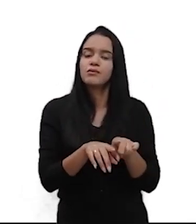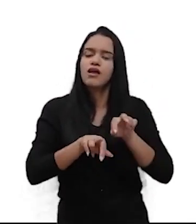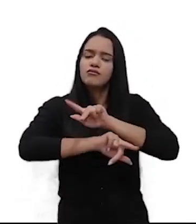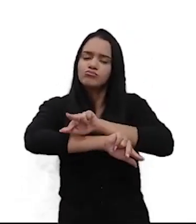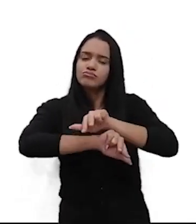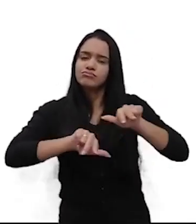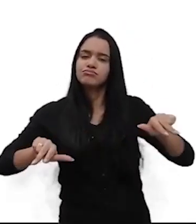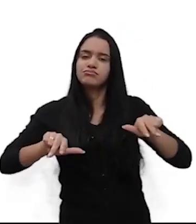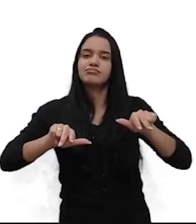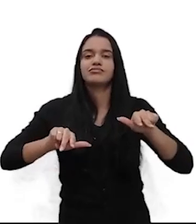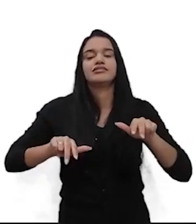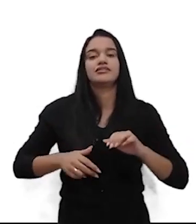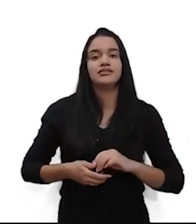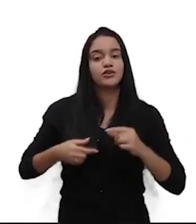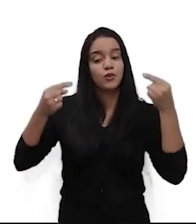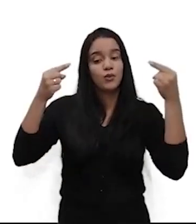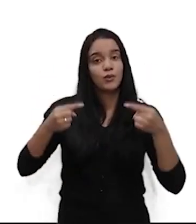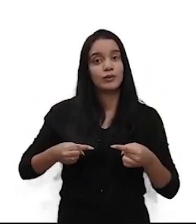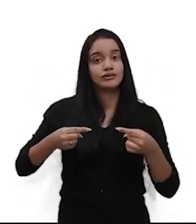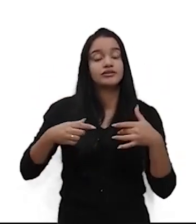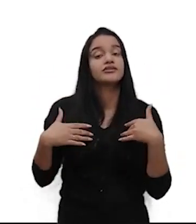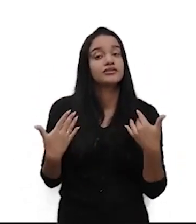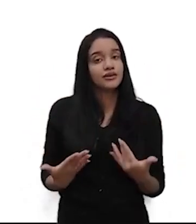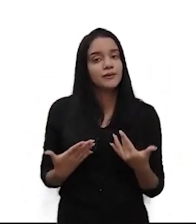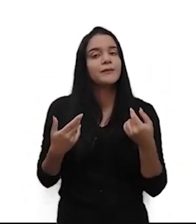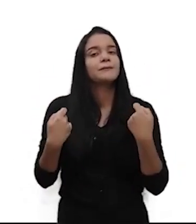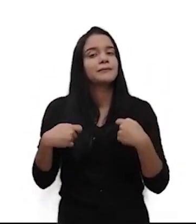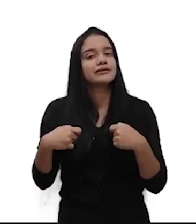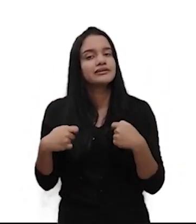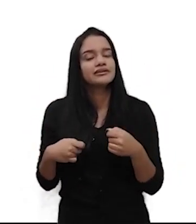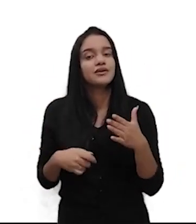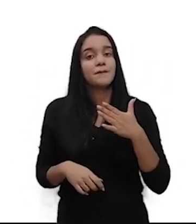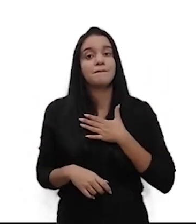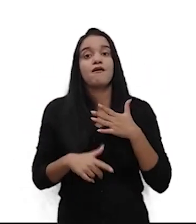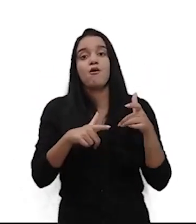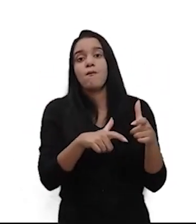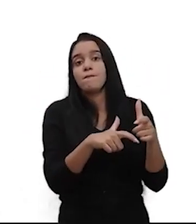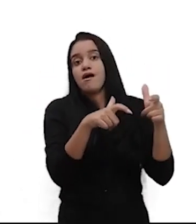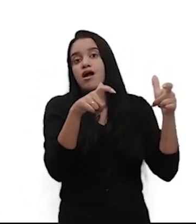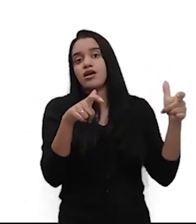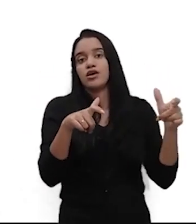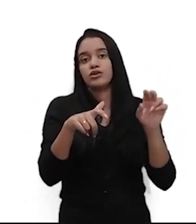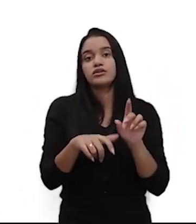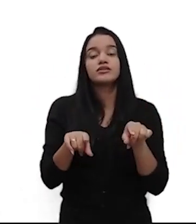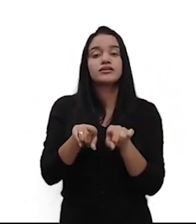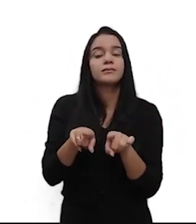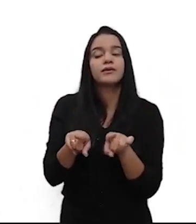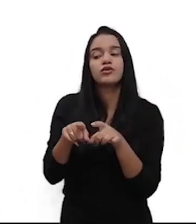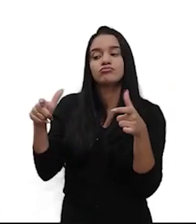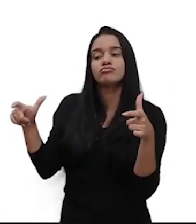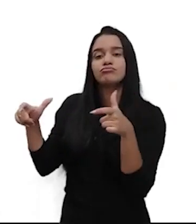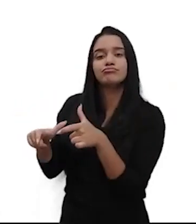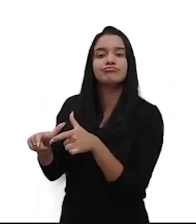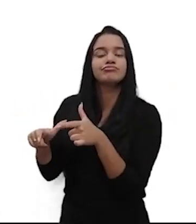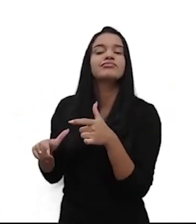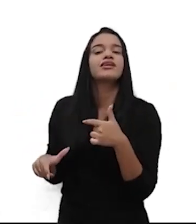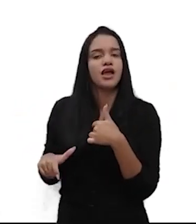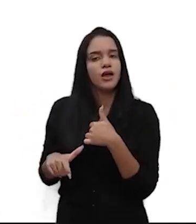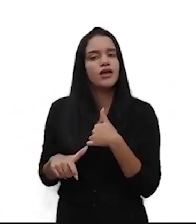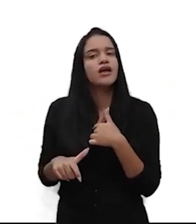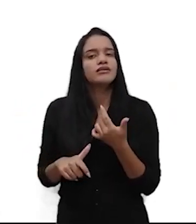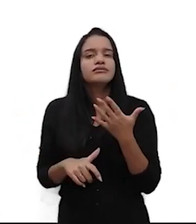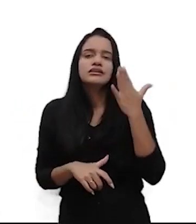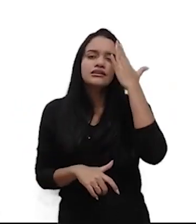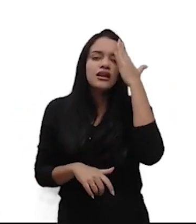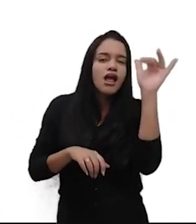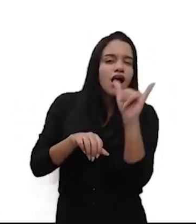de concorrentes. Então, eu preciso identificar quem é o meu maior concorrente, quem é o meu menor concorrente, para que eu possa exatamente entender